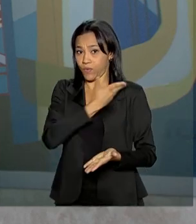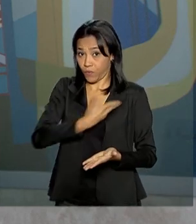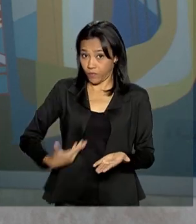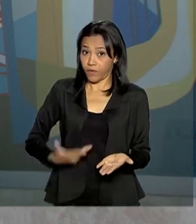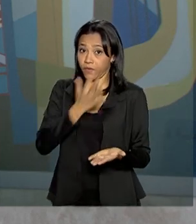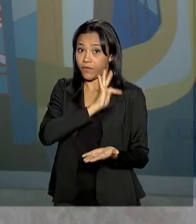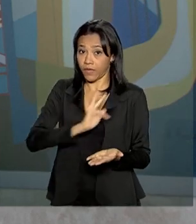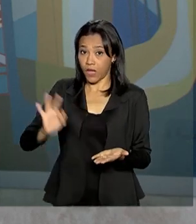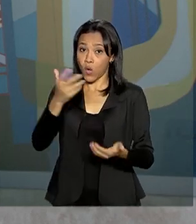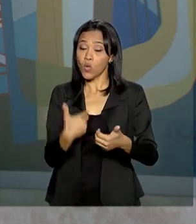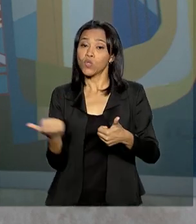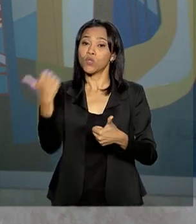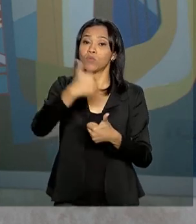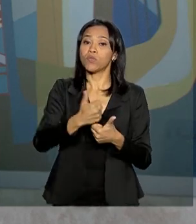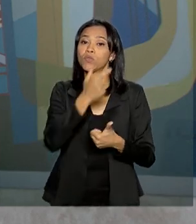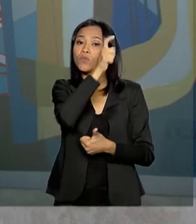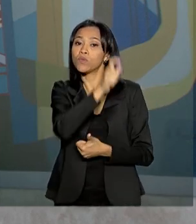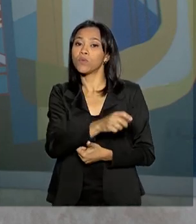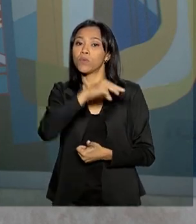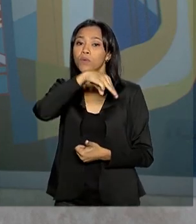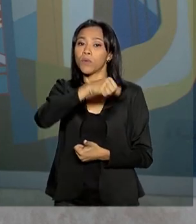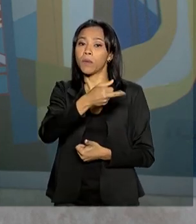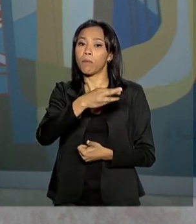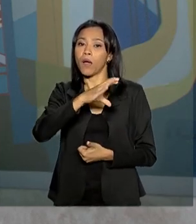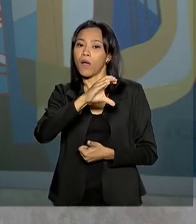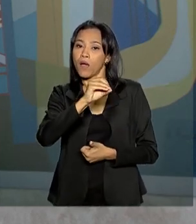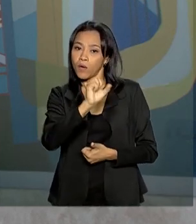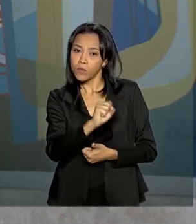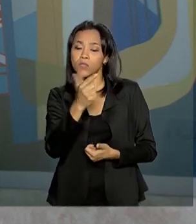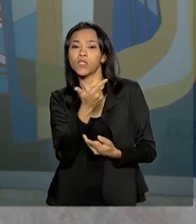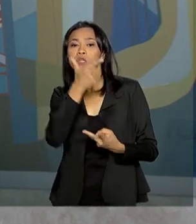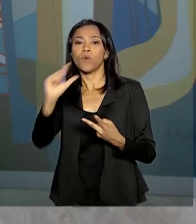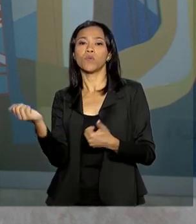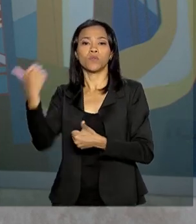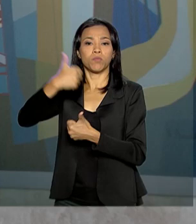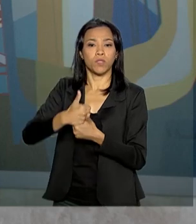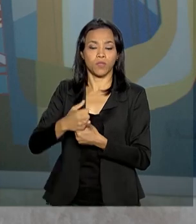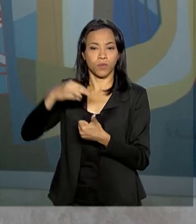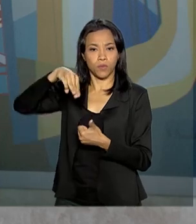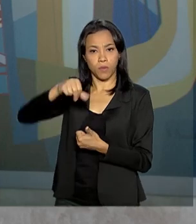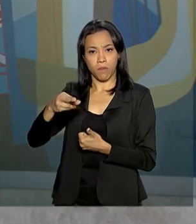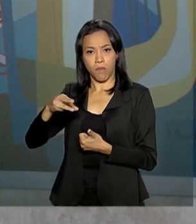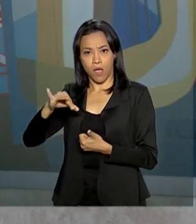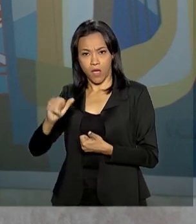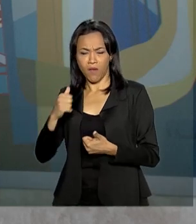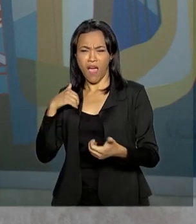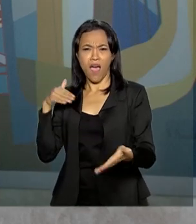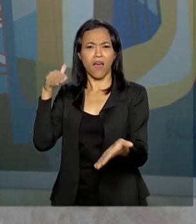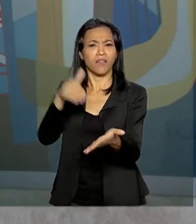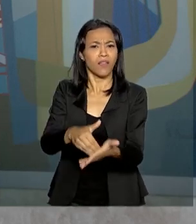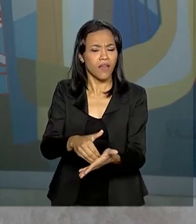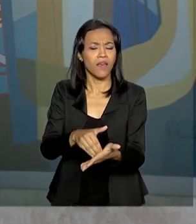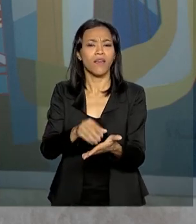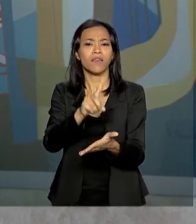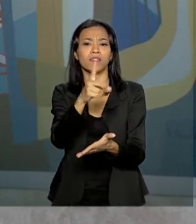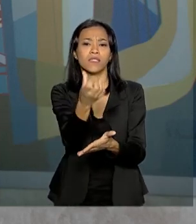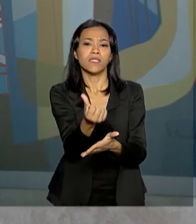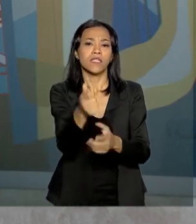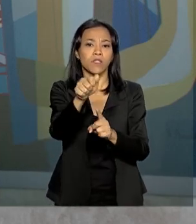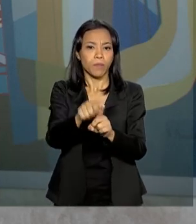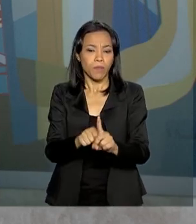substituem Marcos Stam e Mário Secato. O mandato tem validade até 16 de maio de 2022.